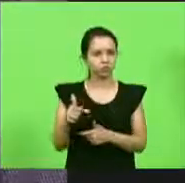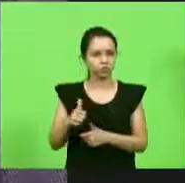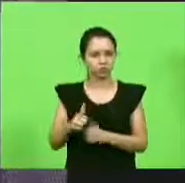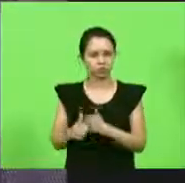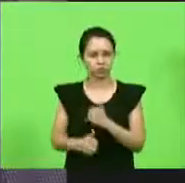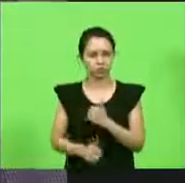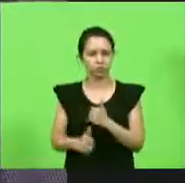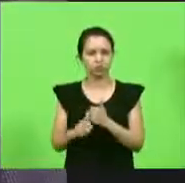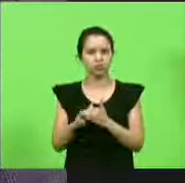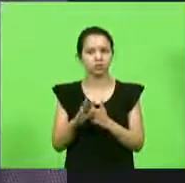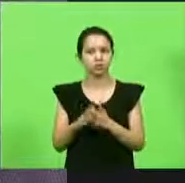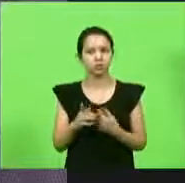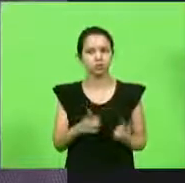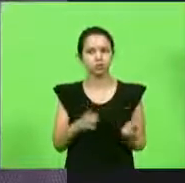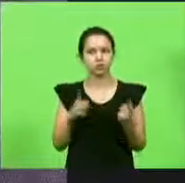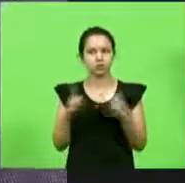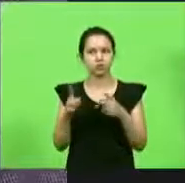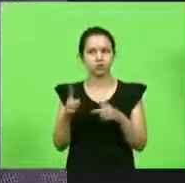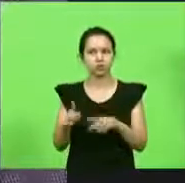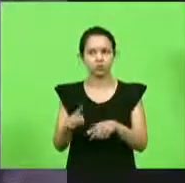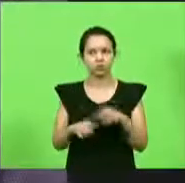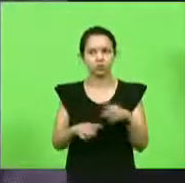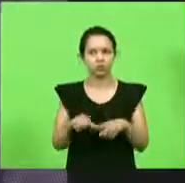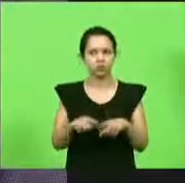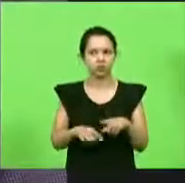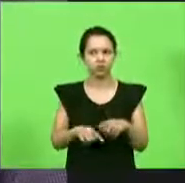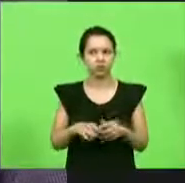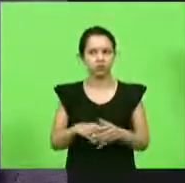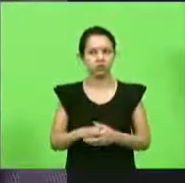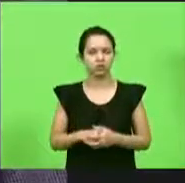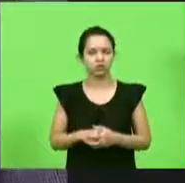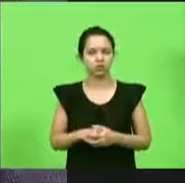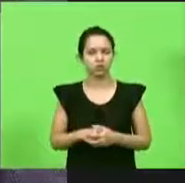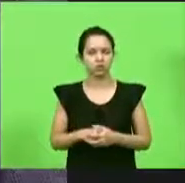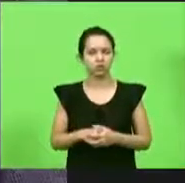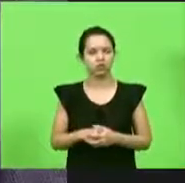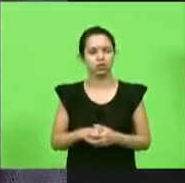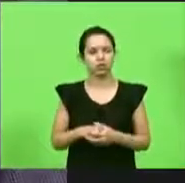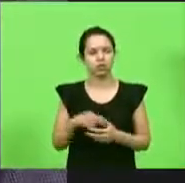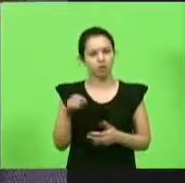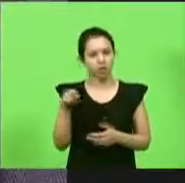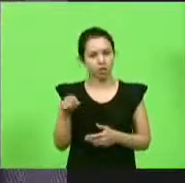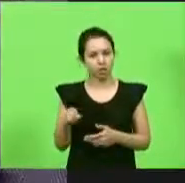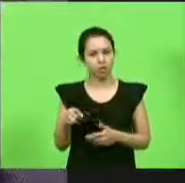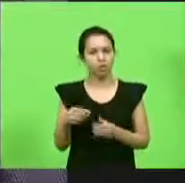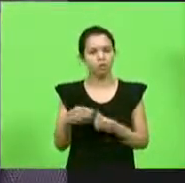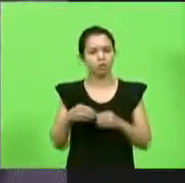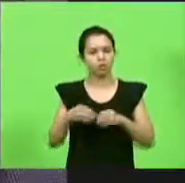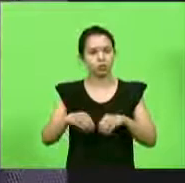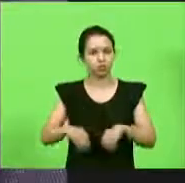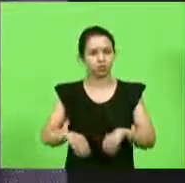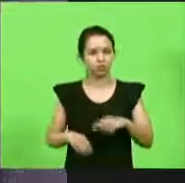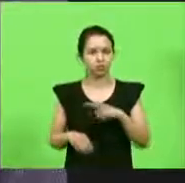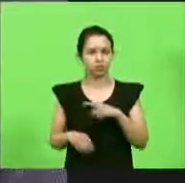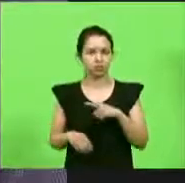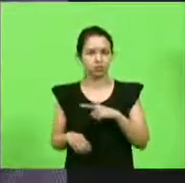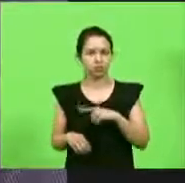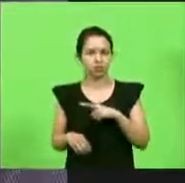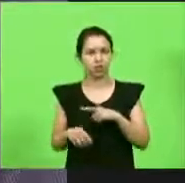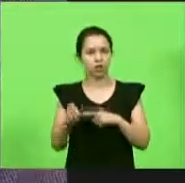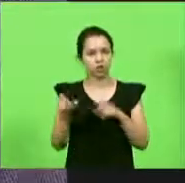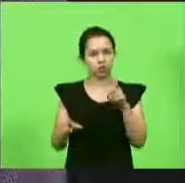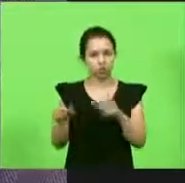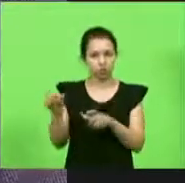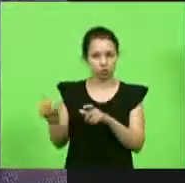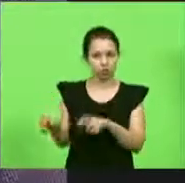aonde combatia esses insetos que fazem que um dano incalculável nas pessoas e nos animais